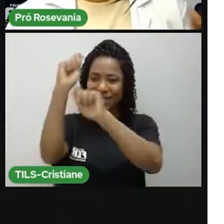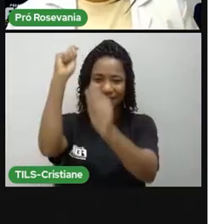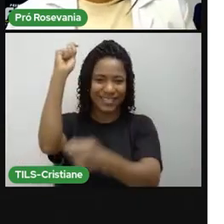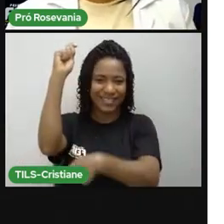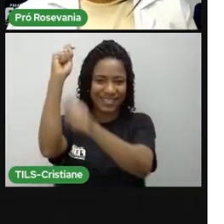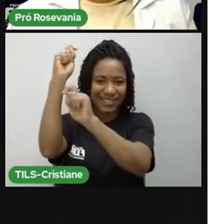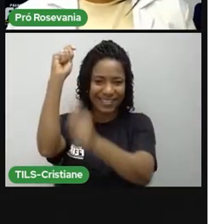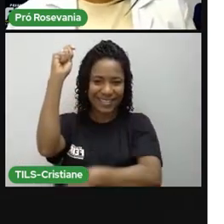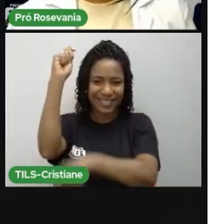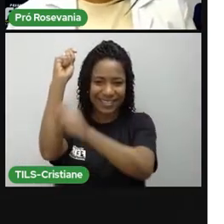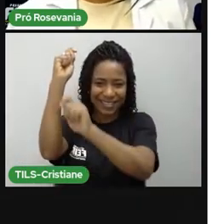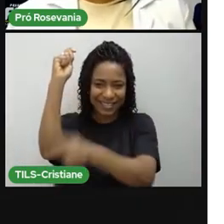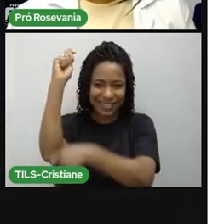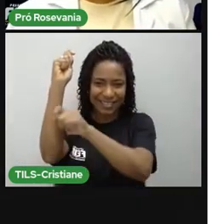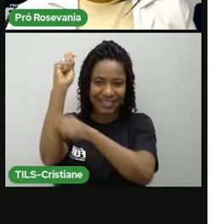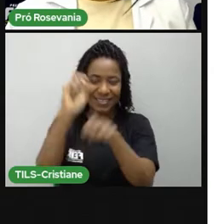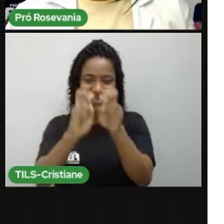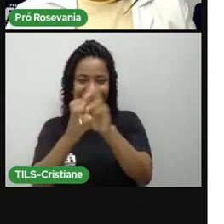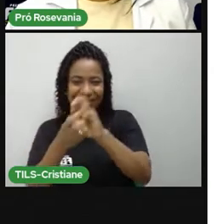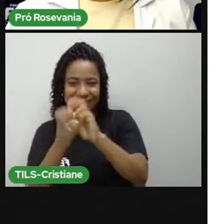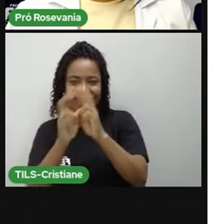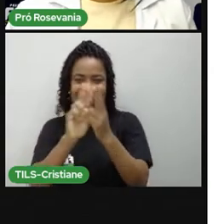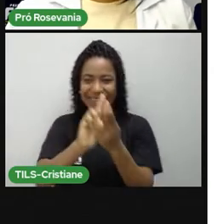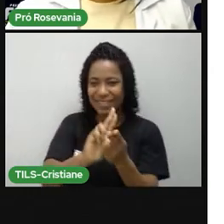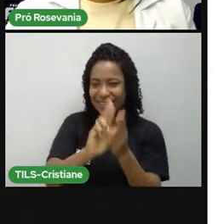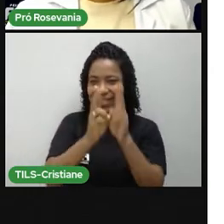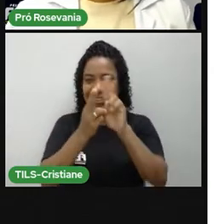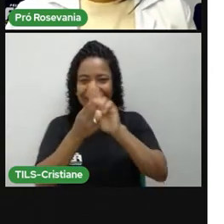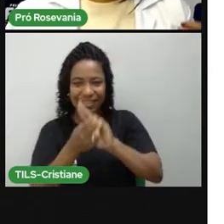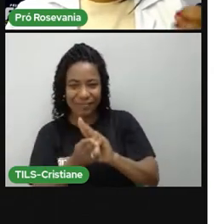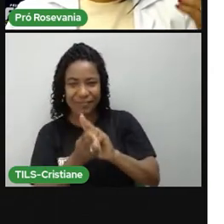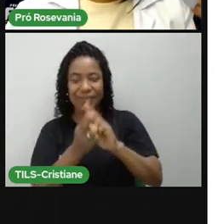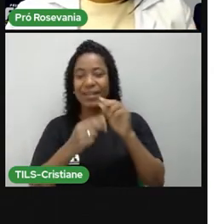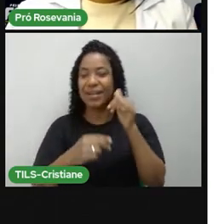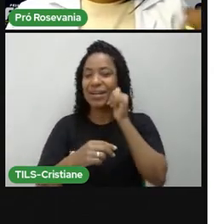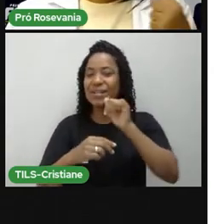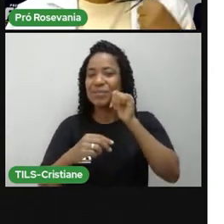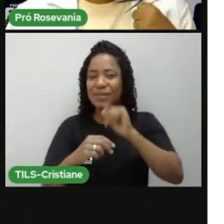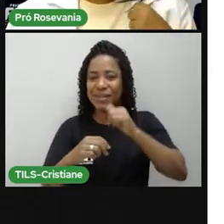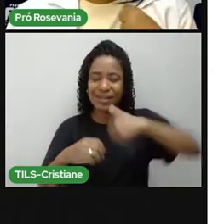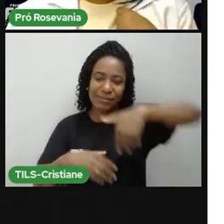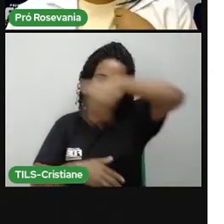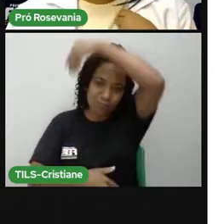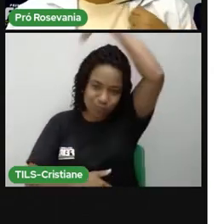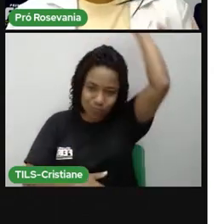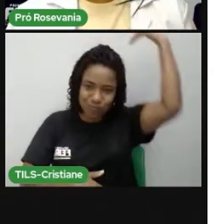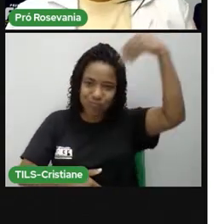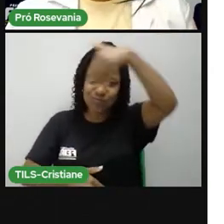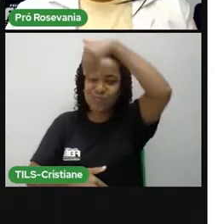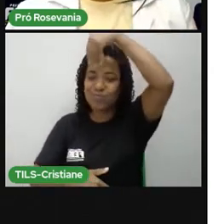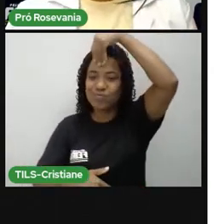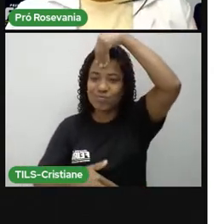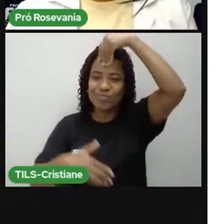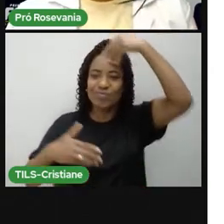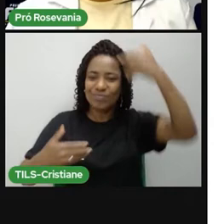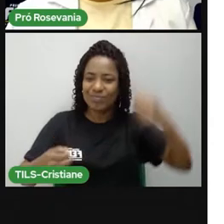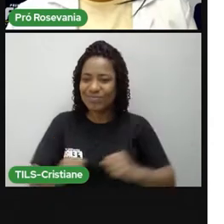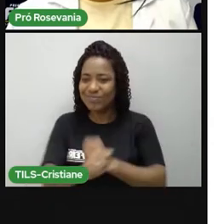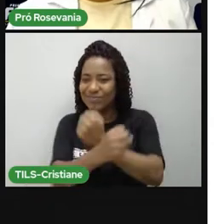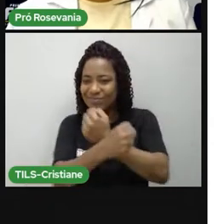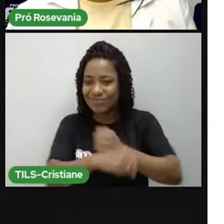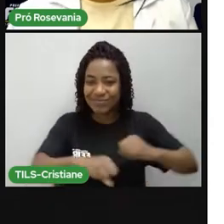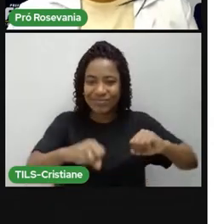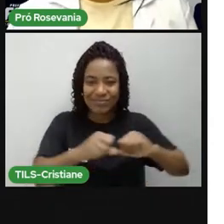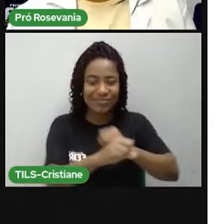chamando atenção, né, para a capoeira, mas a gente tem as baianas aqui, com aqueles quitutes tão maravilhosos, é a